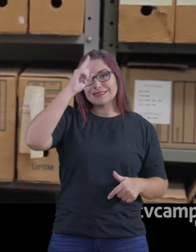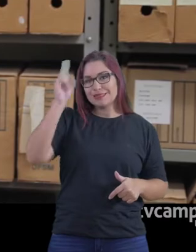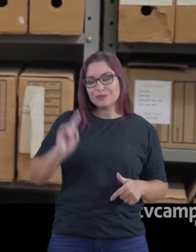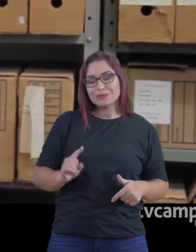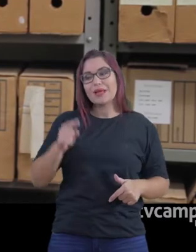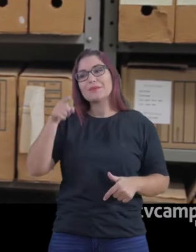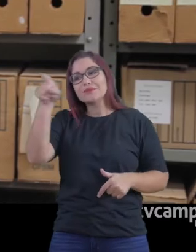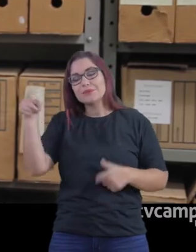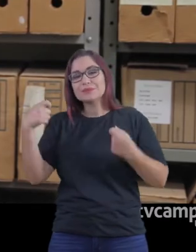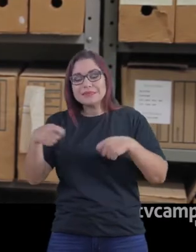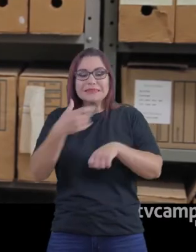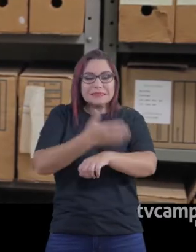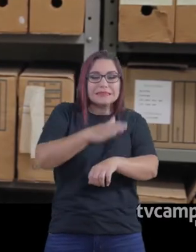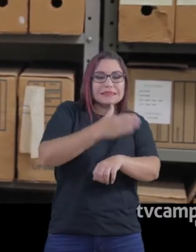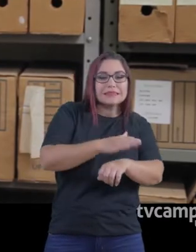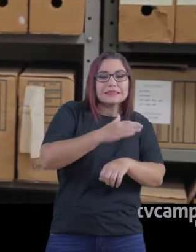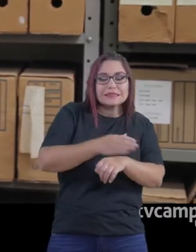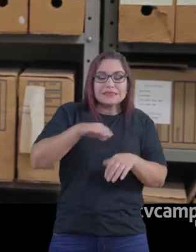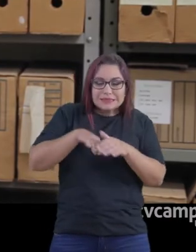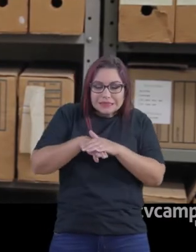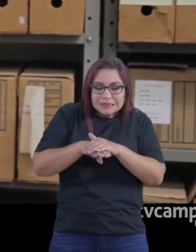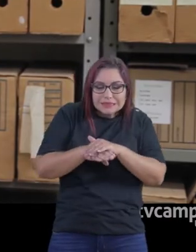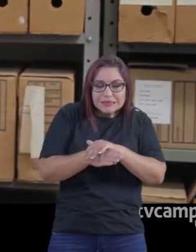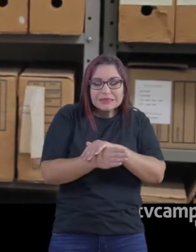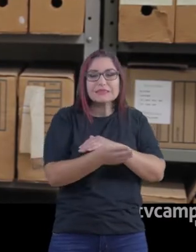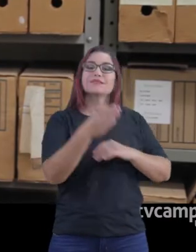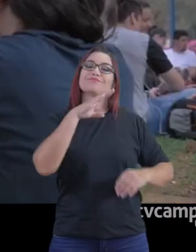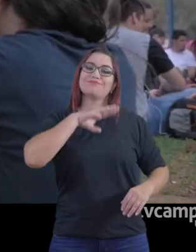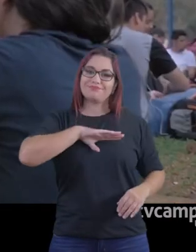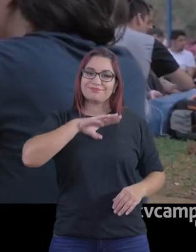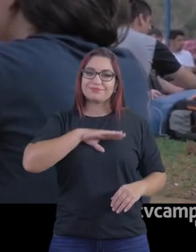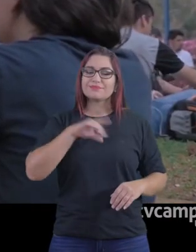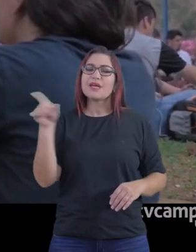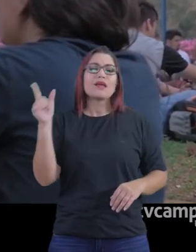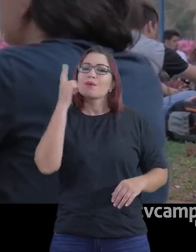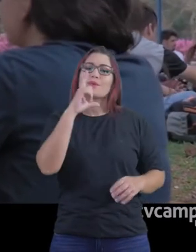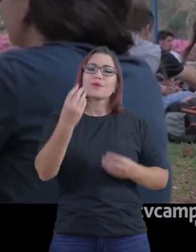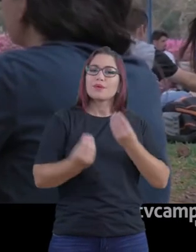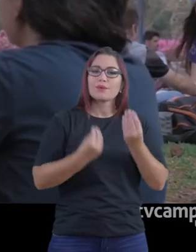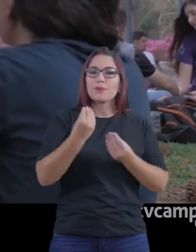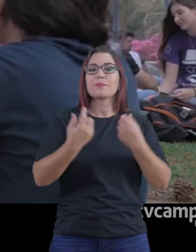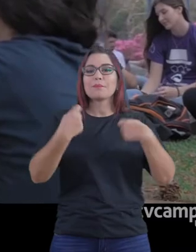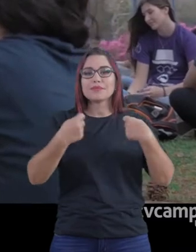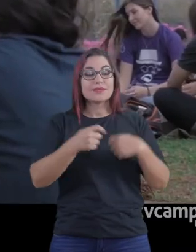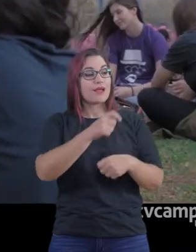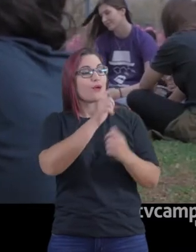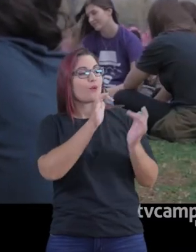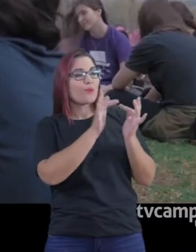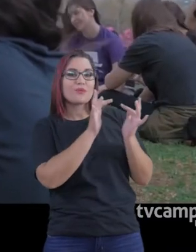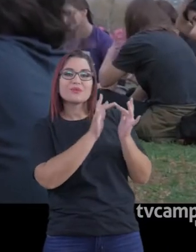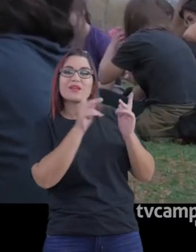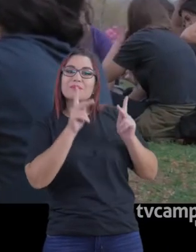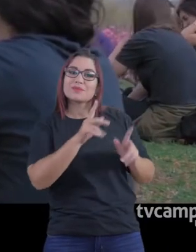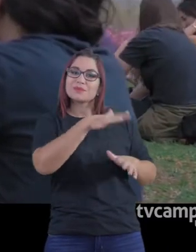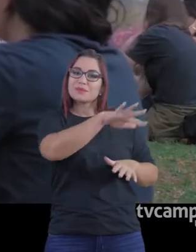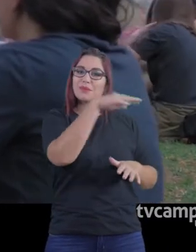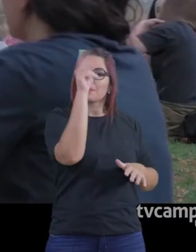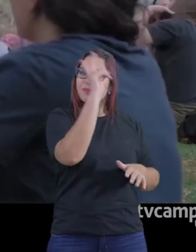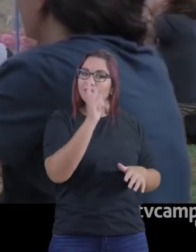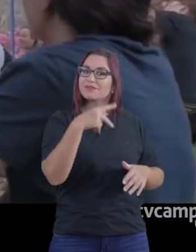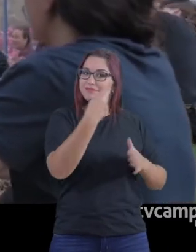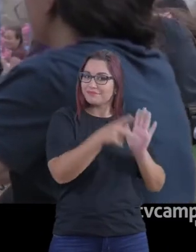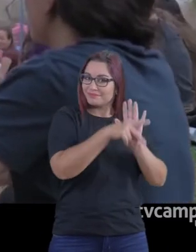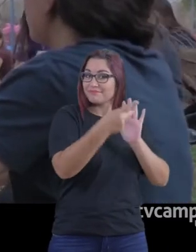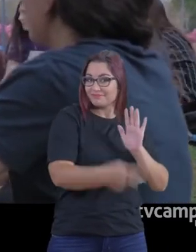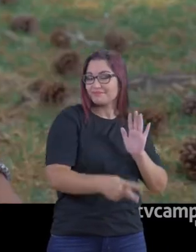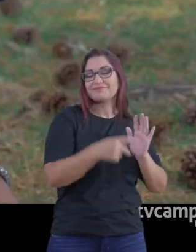português, então a principal dificuldade que eles têm é a adaptação linguística. Então essa adaptação linguística só vai ser possível com a socialização com